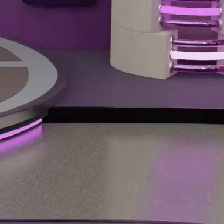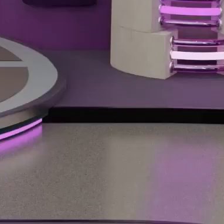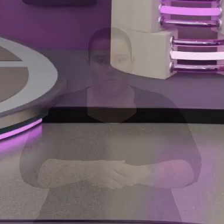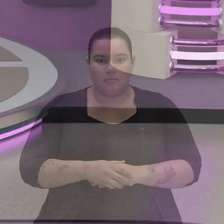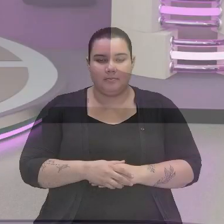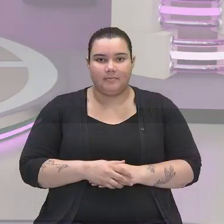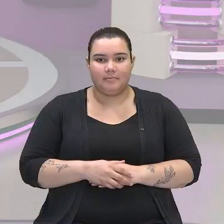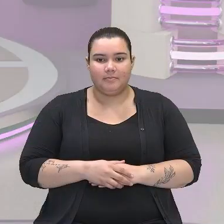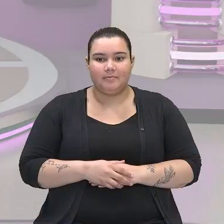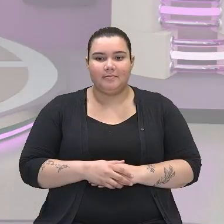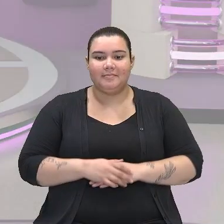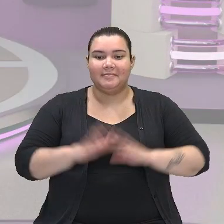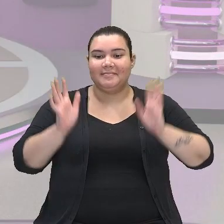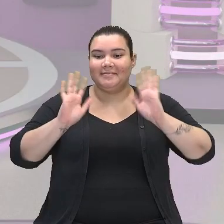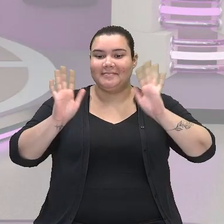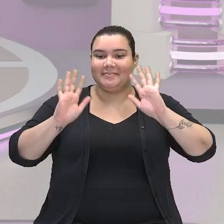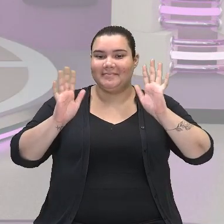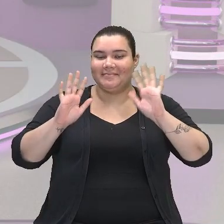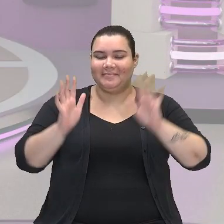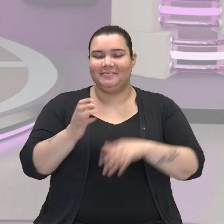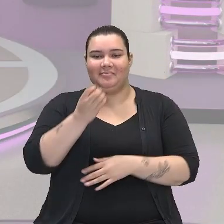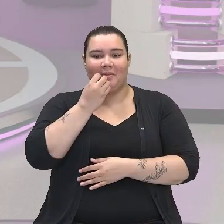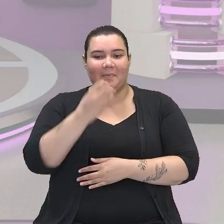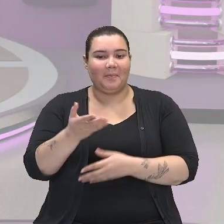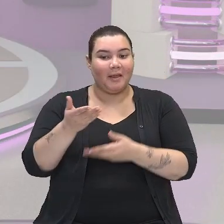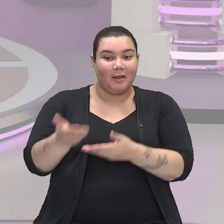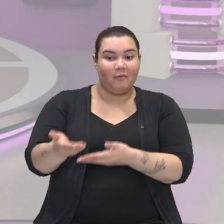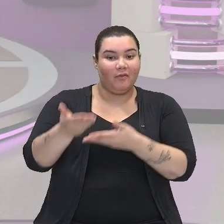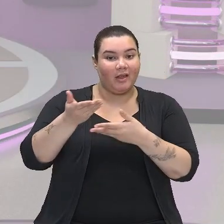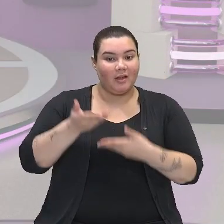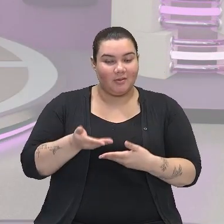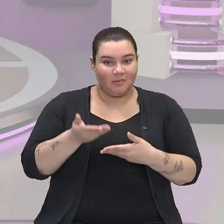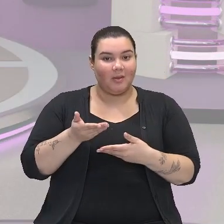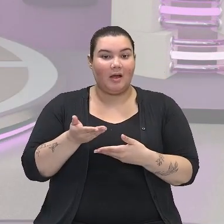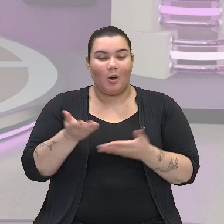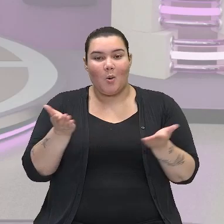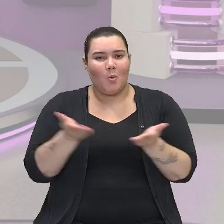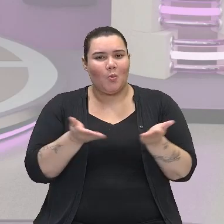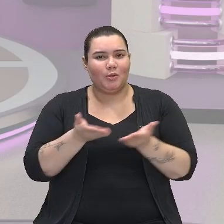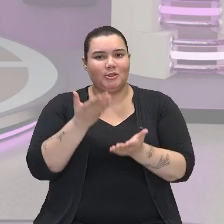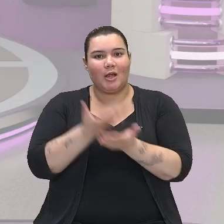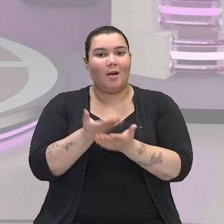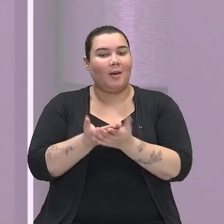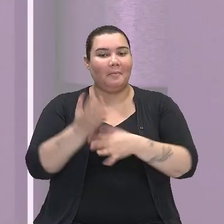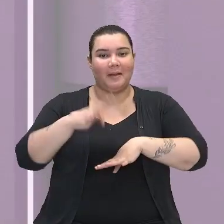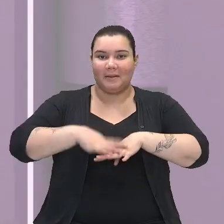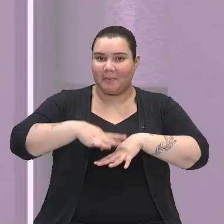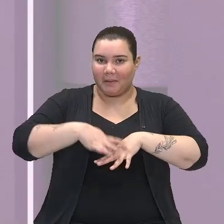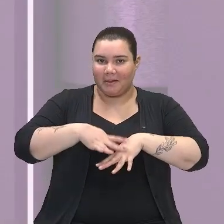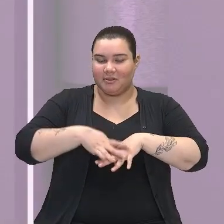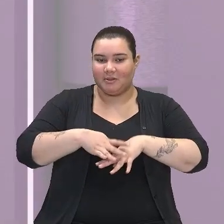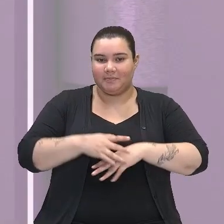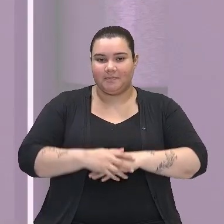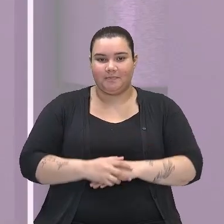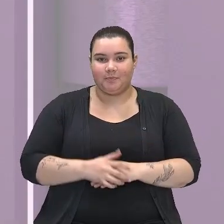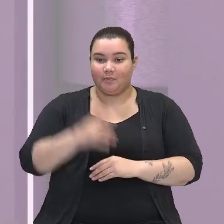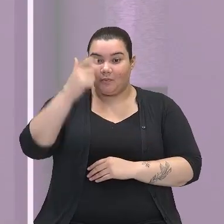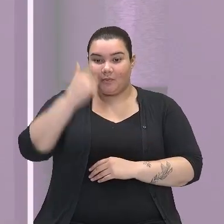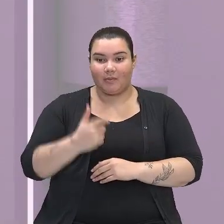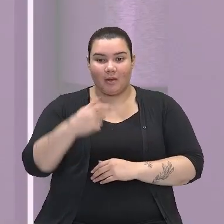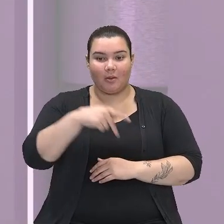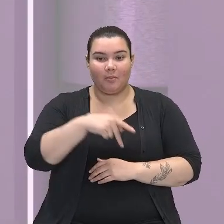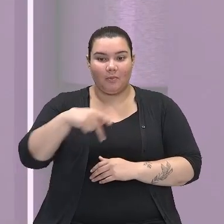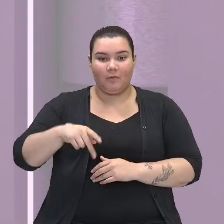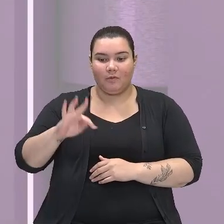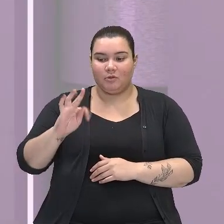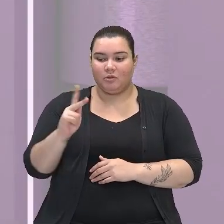Olá, pessoal! Sejam todos bem-vindos a mais uma aula de matemática. Eu sou o professor